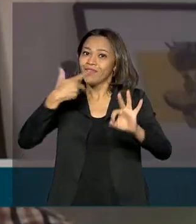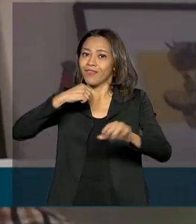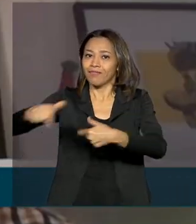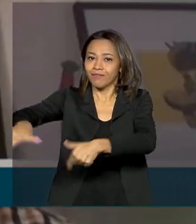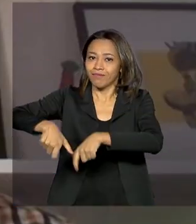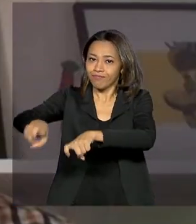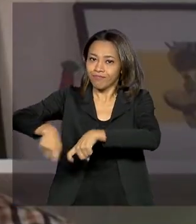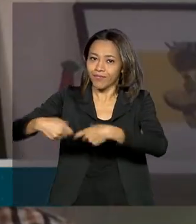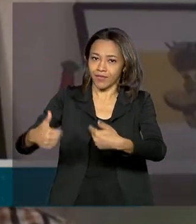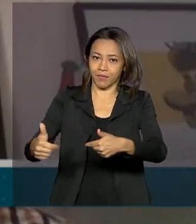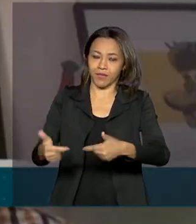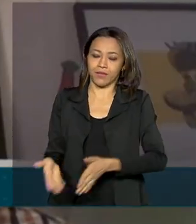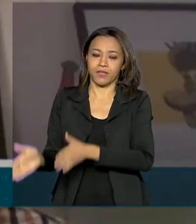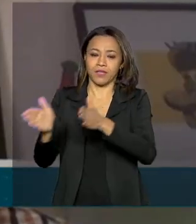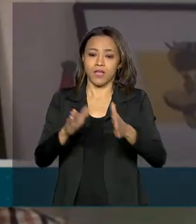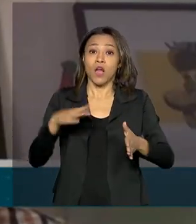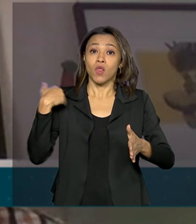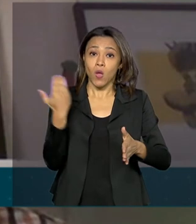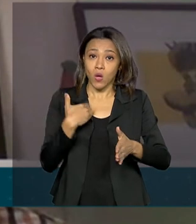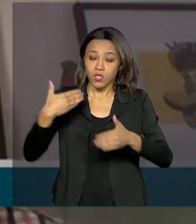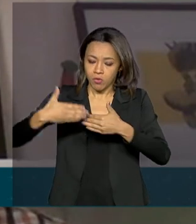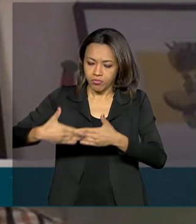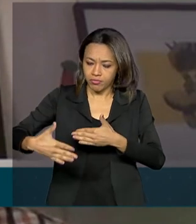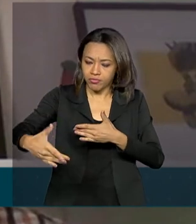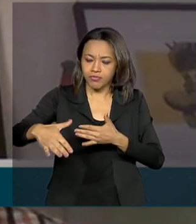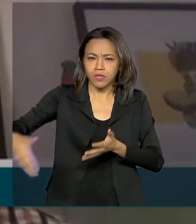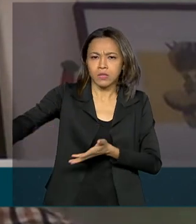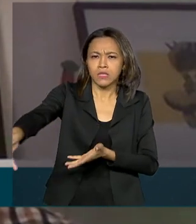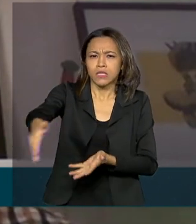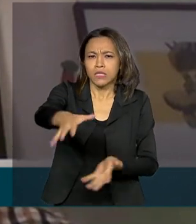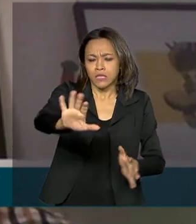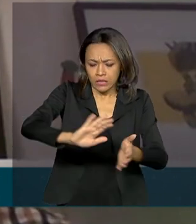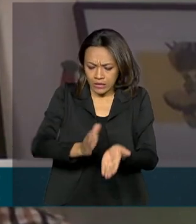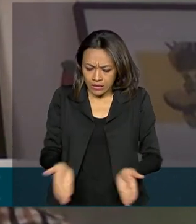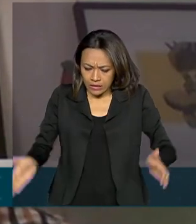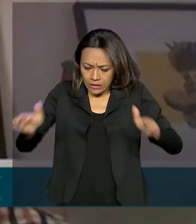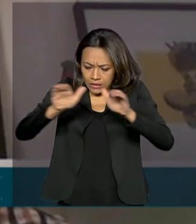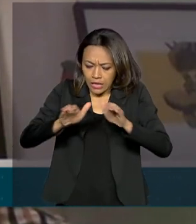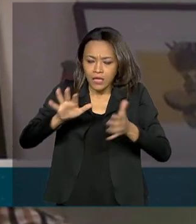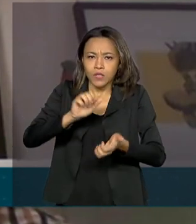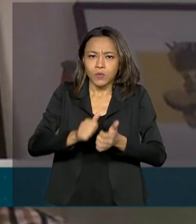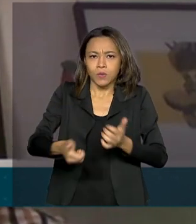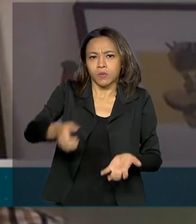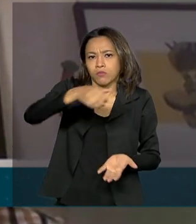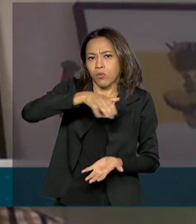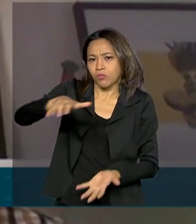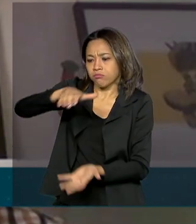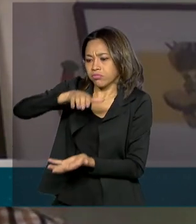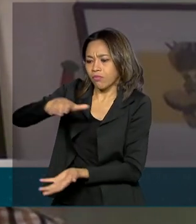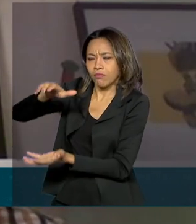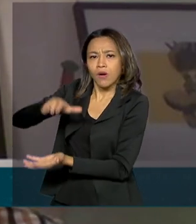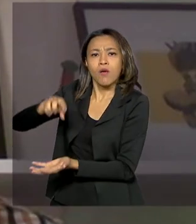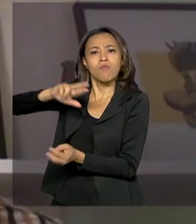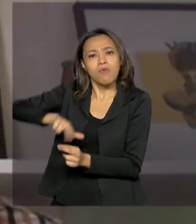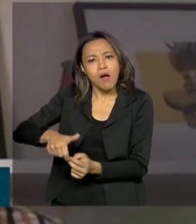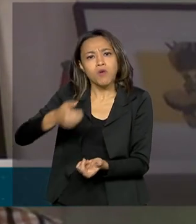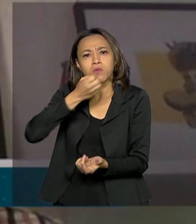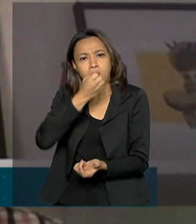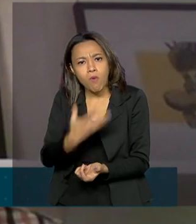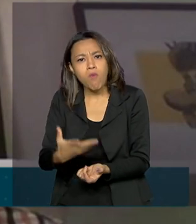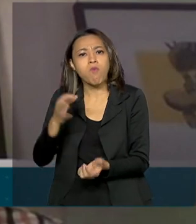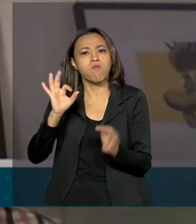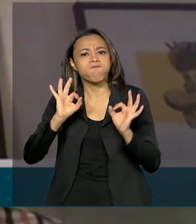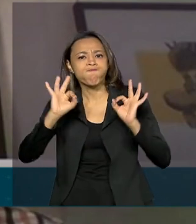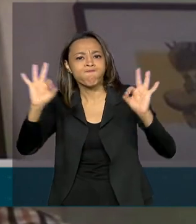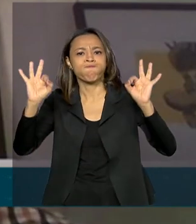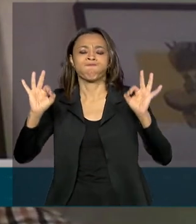trabalhando com uma próxima safra, dada a recuperação diária, principalmente resultado dos excelentes preços que estão sendo identificados ao